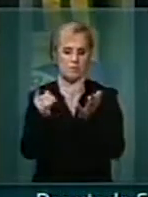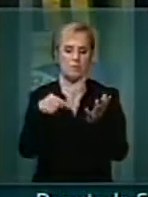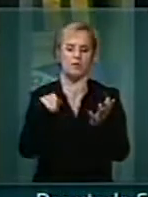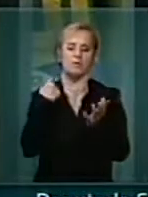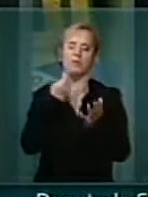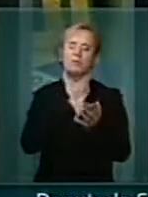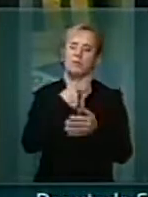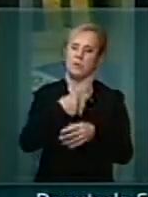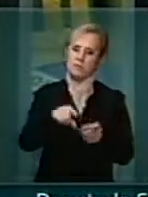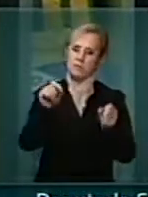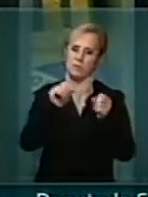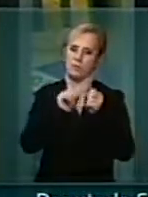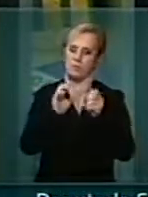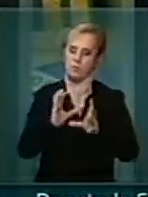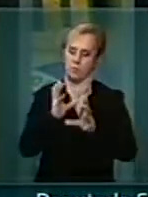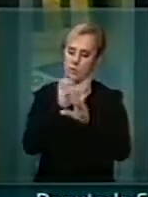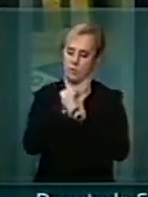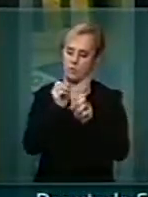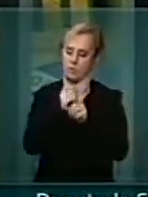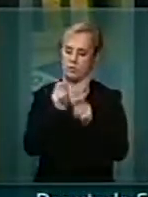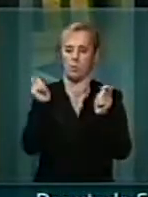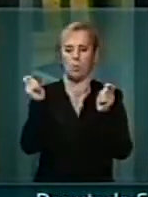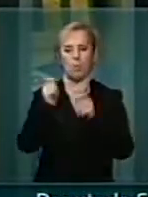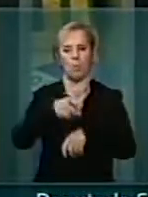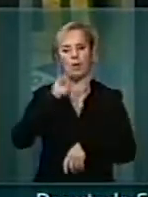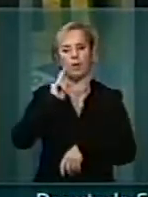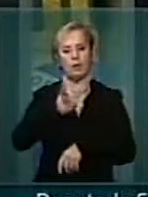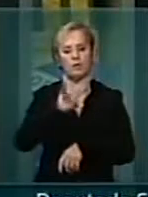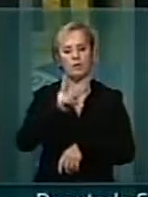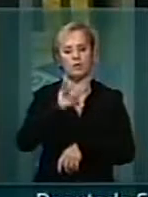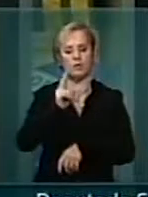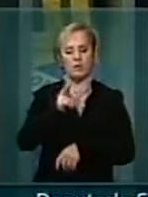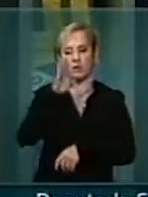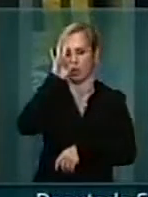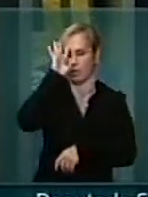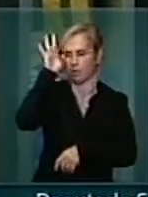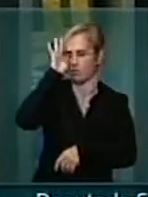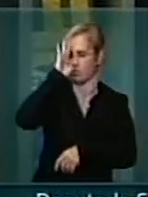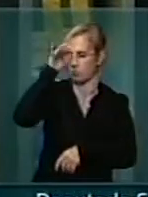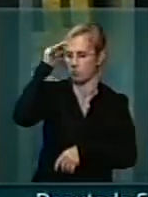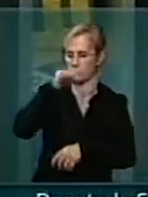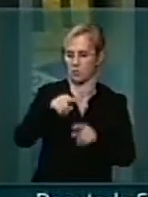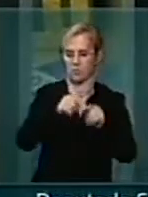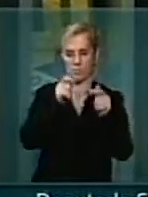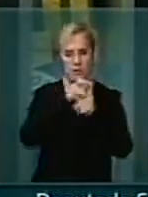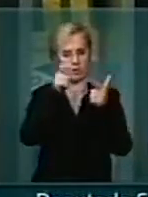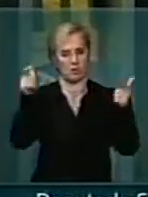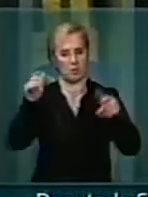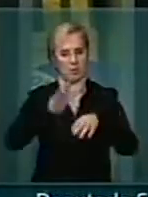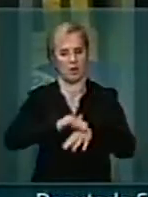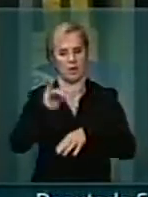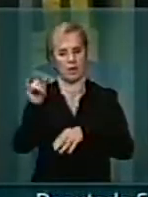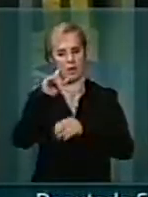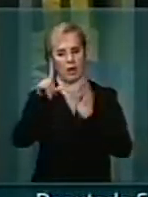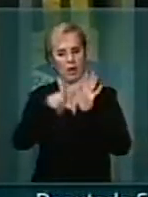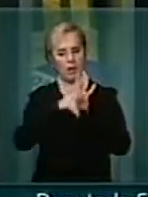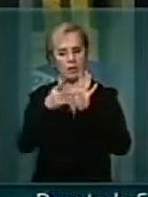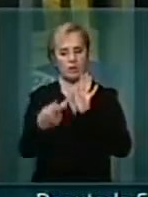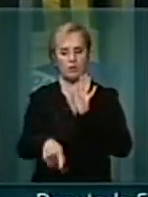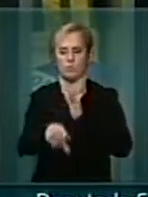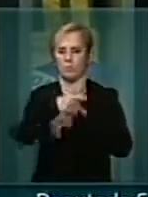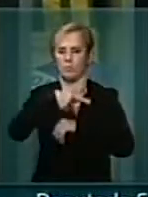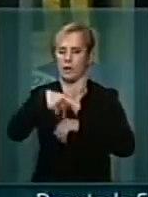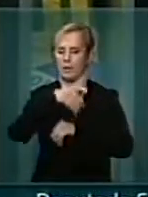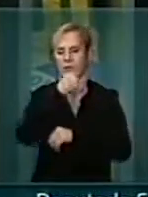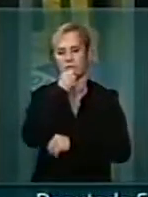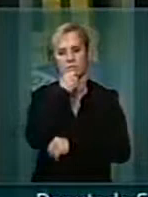fazendo com que o orçamento possa ser sempre uma peça fictícia e não a maior e mais importante lei de um país, de